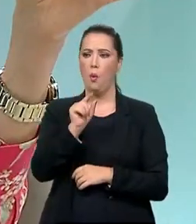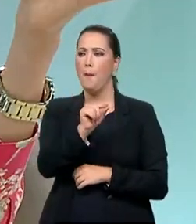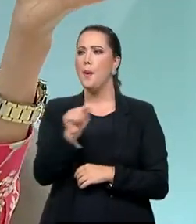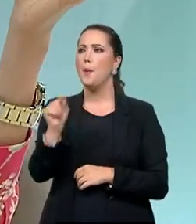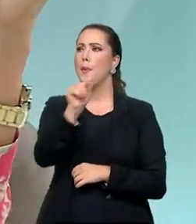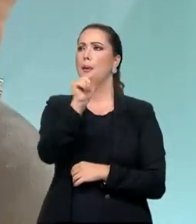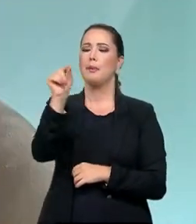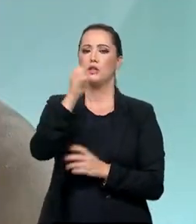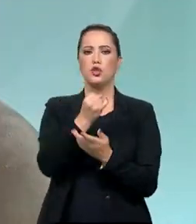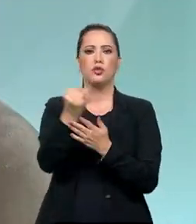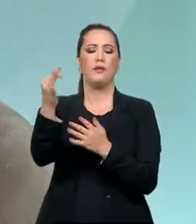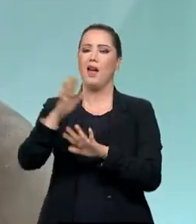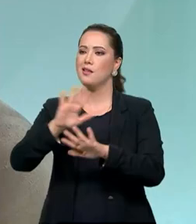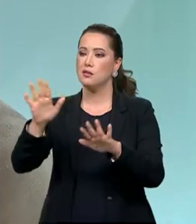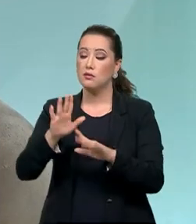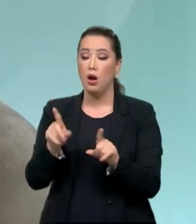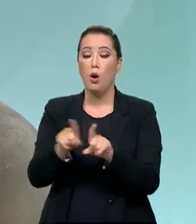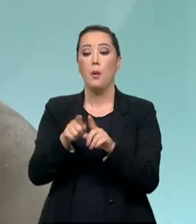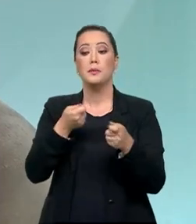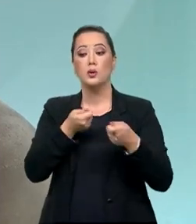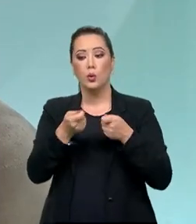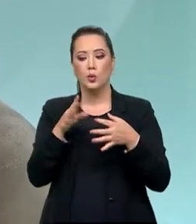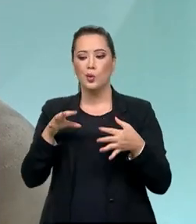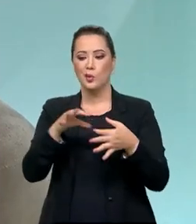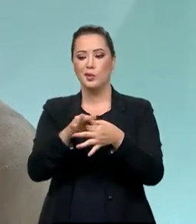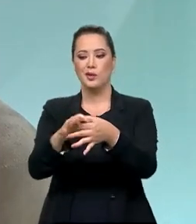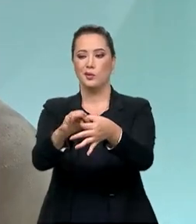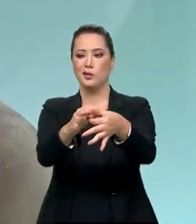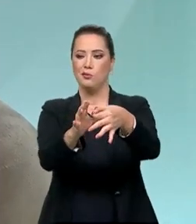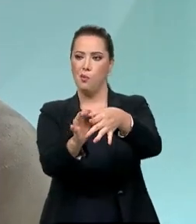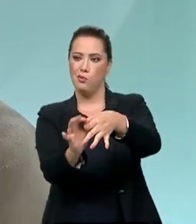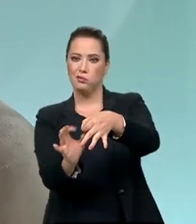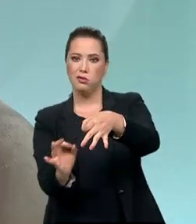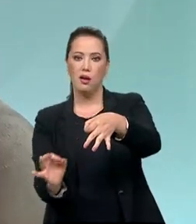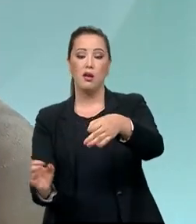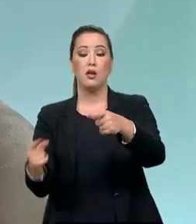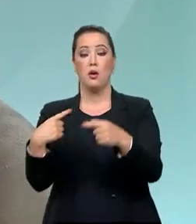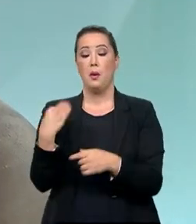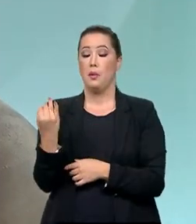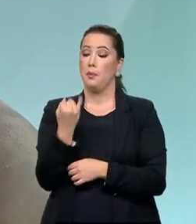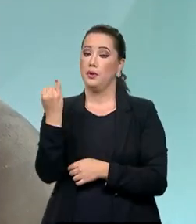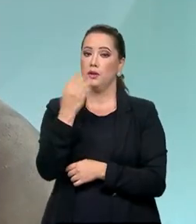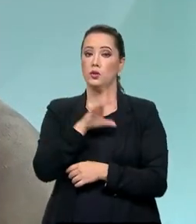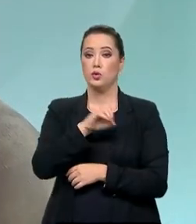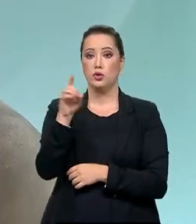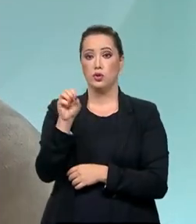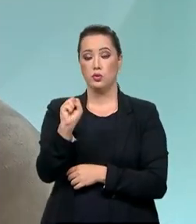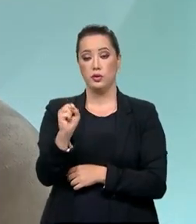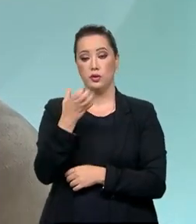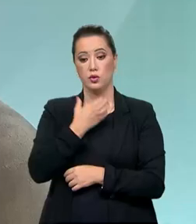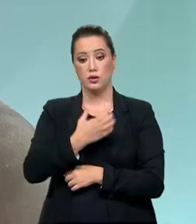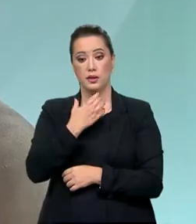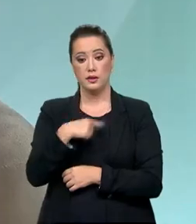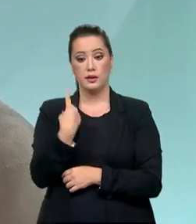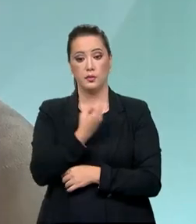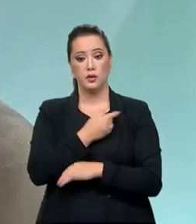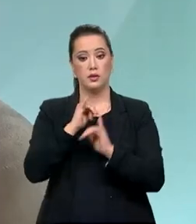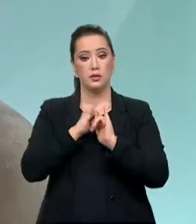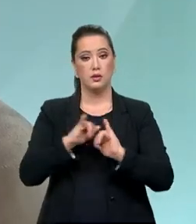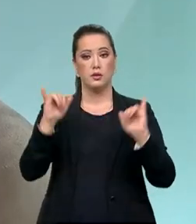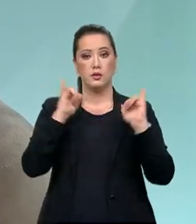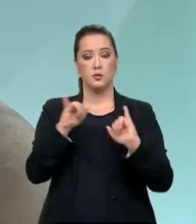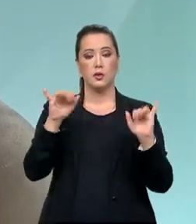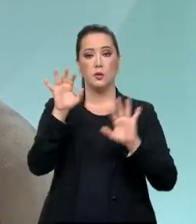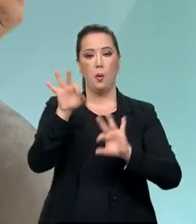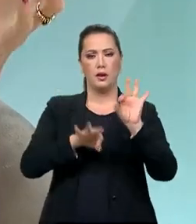pulverizadas pela esplanada e não têm a sua conexão. Está sendo maravilhoso. Agora, no dia 8 de dezembro, nós lançamos o plano de